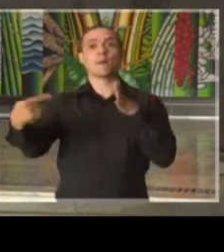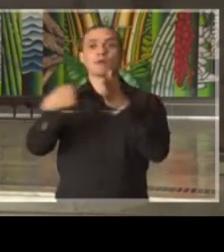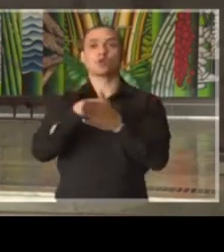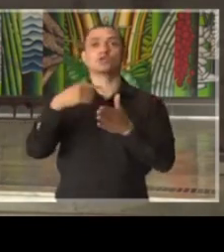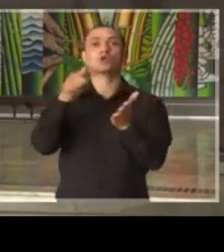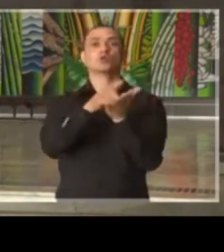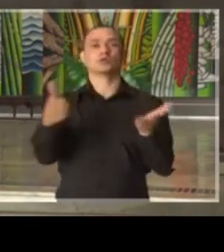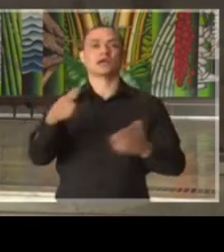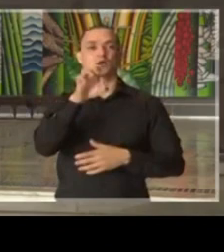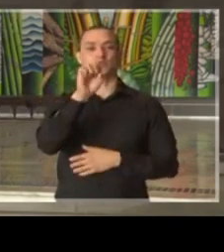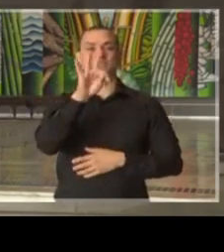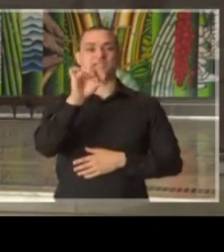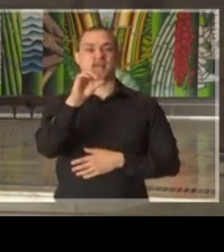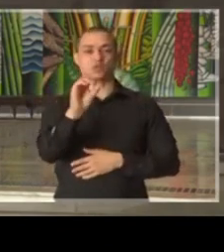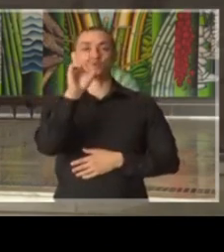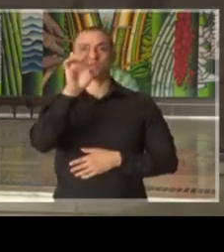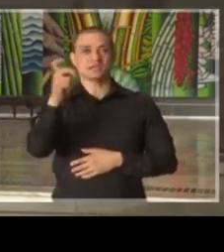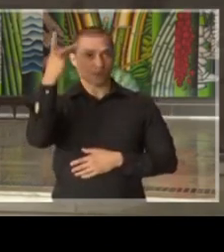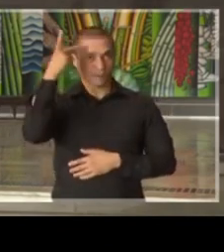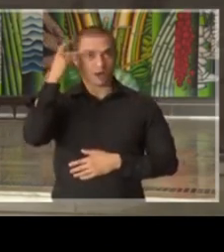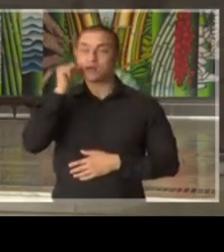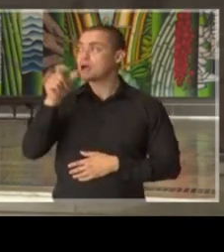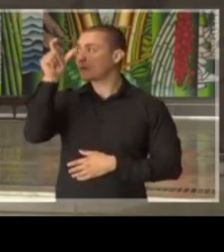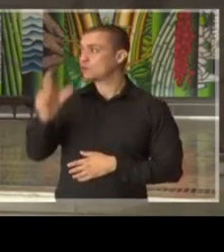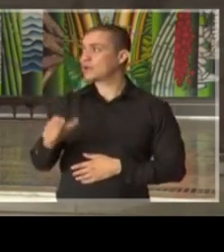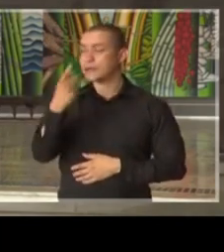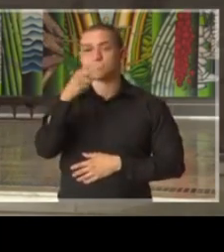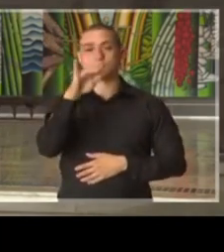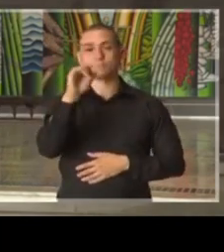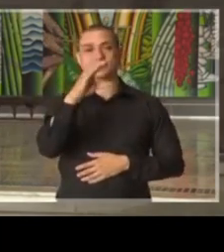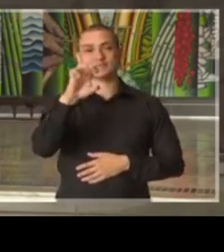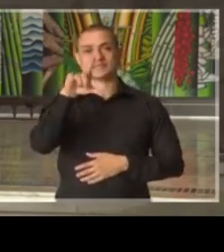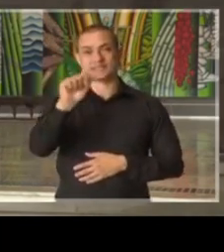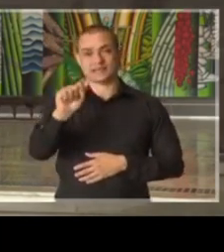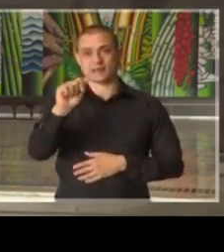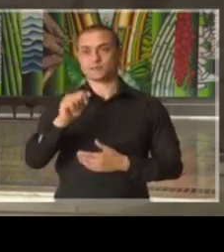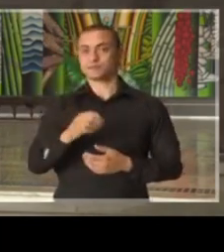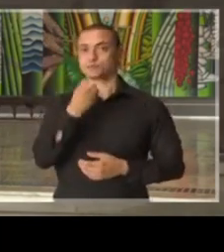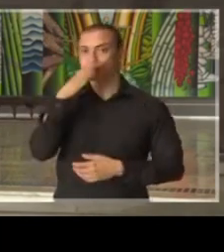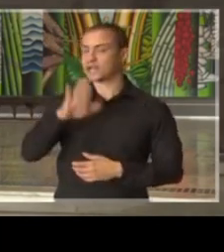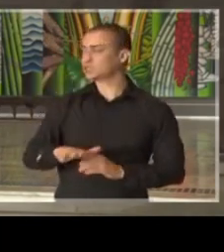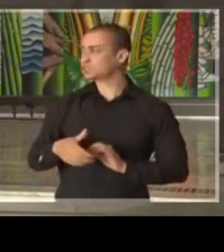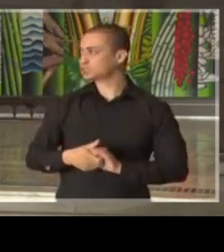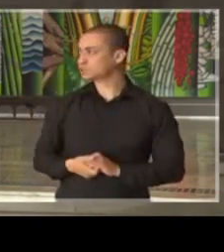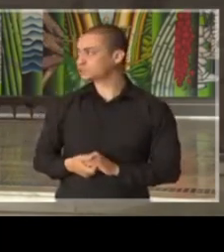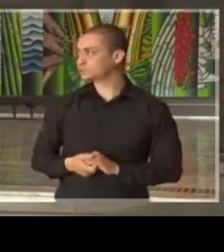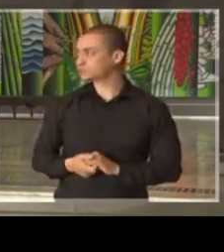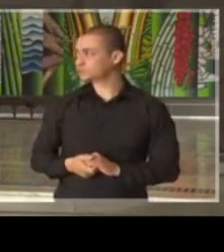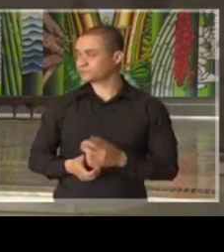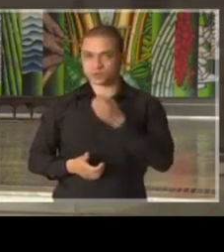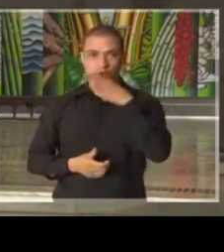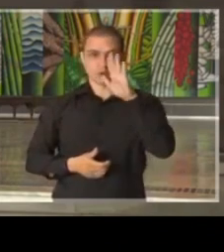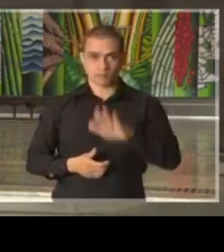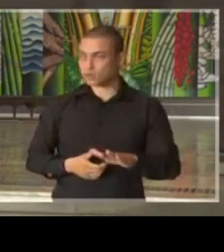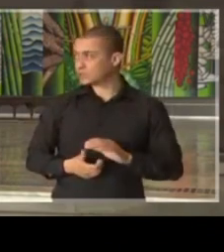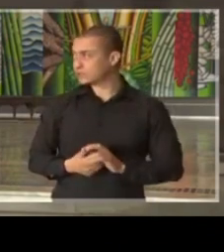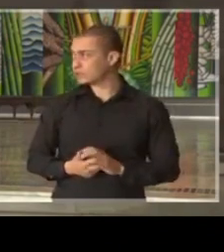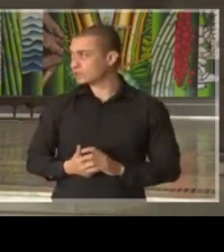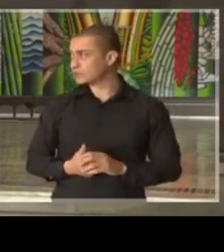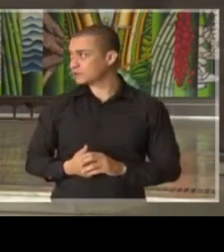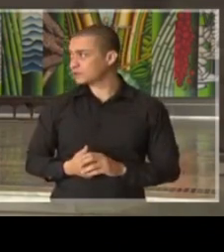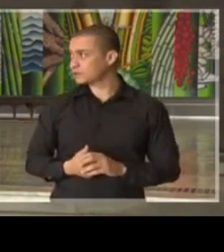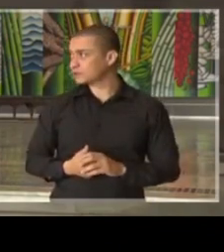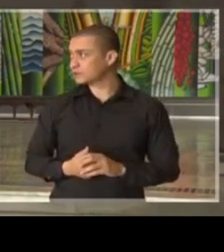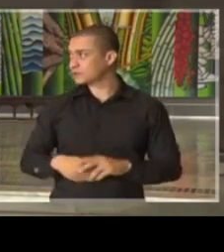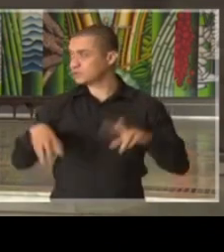Estado de São Paulo, aqui presencial, da jornalista Priscila Meng. Priscila, boa tarde. Sua pergunta, por favor. A minha pergunta é em relação